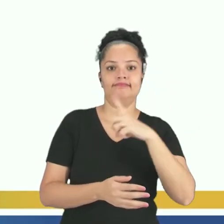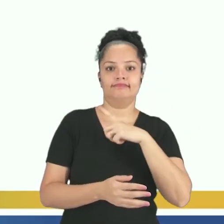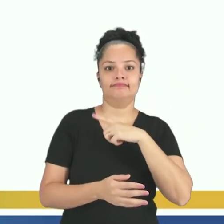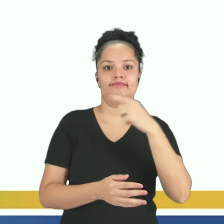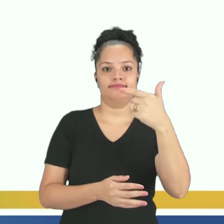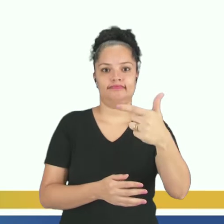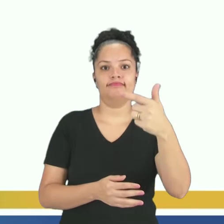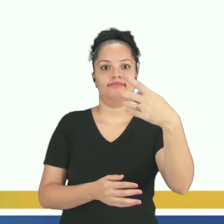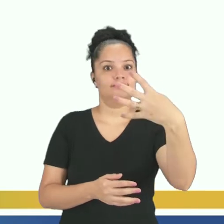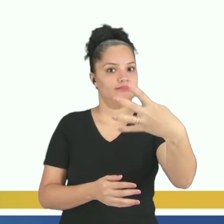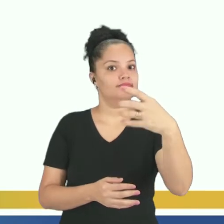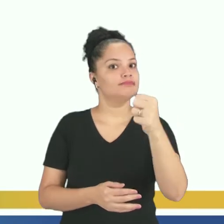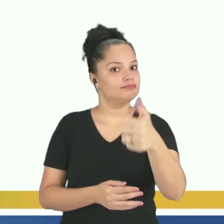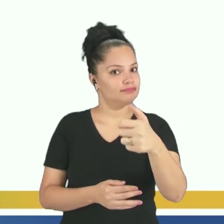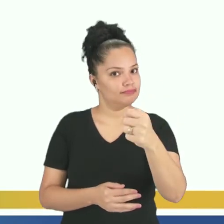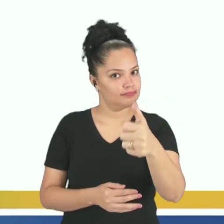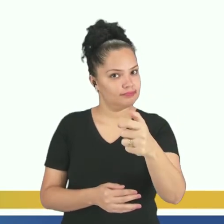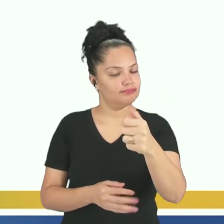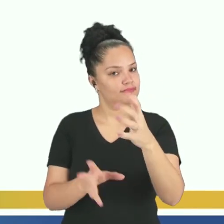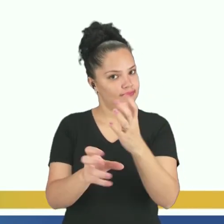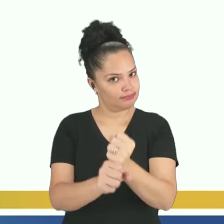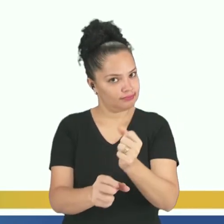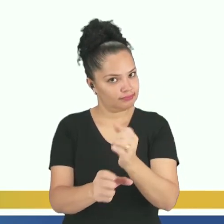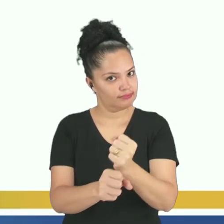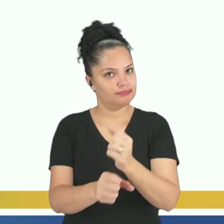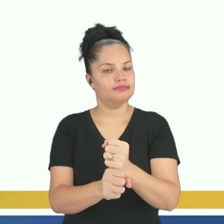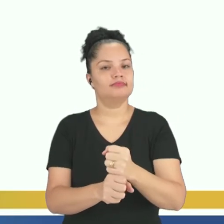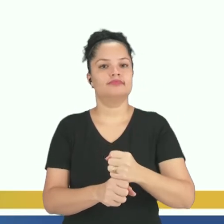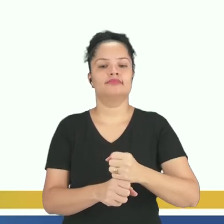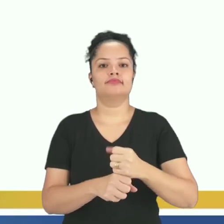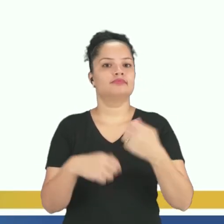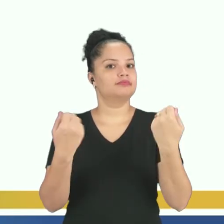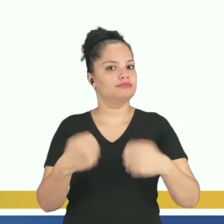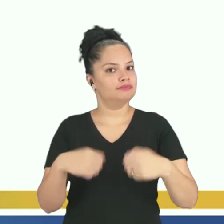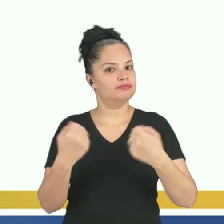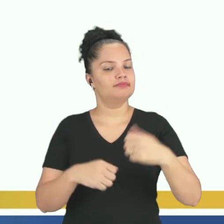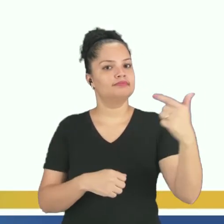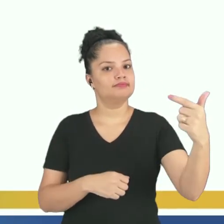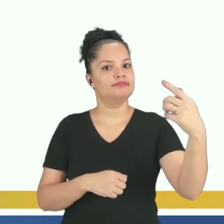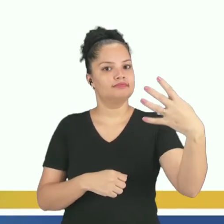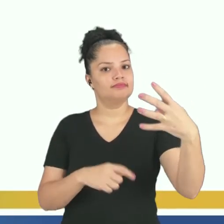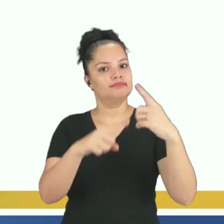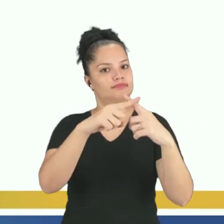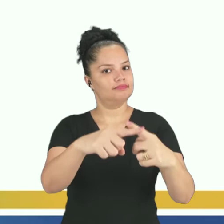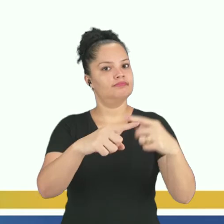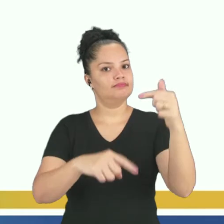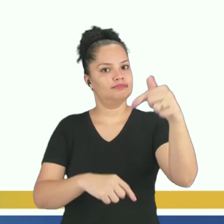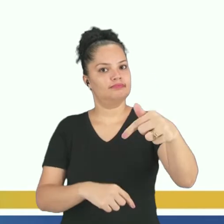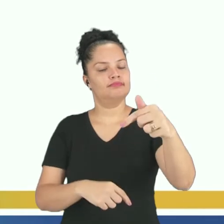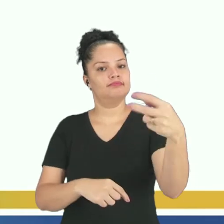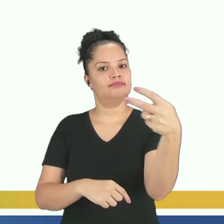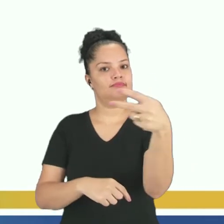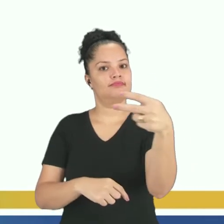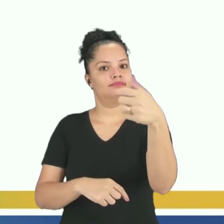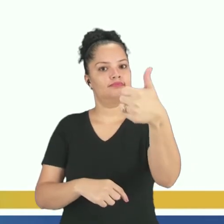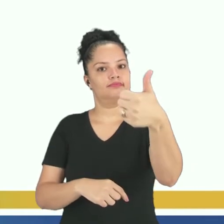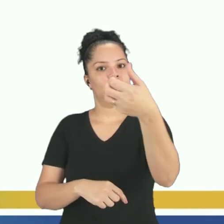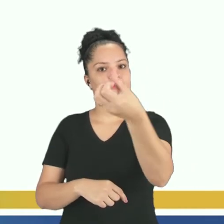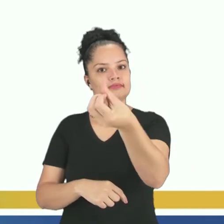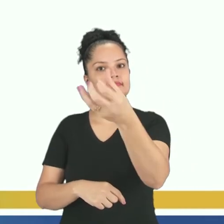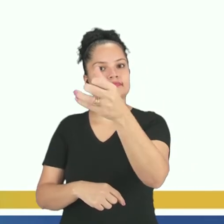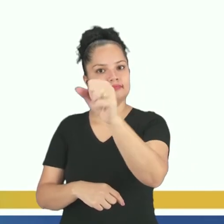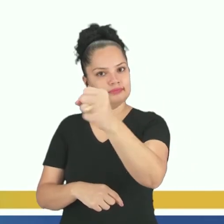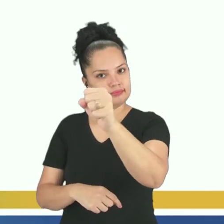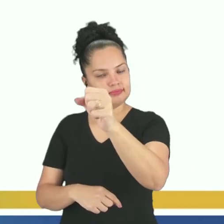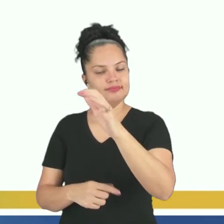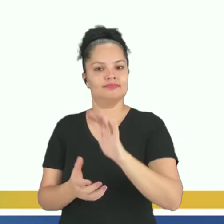Então, para eu saber o total de moedas, 24 multiplicado por 7, que daria 168. Isso quer